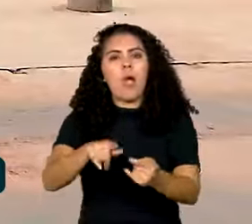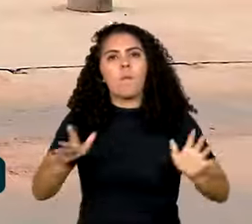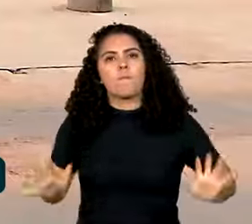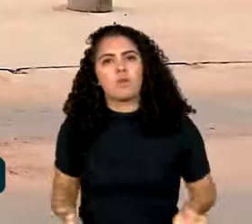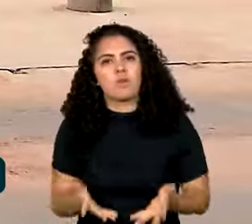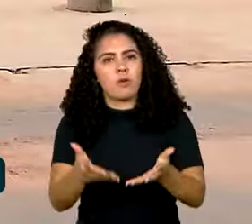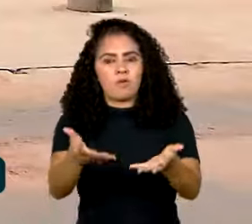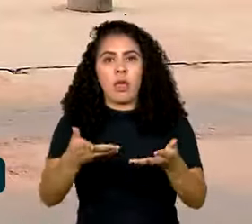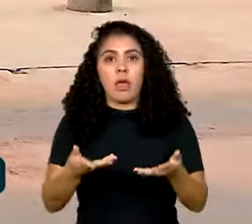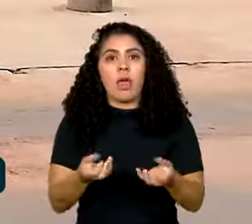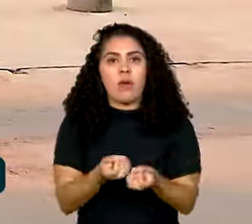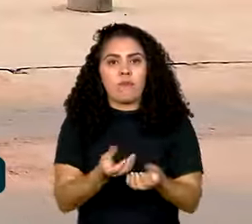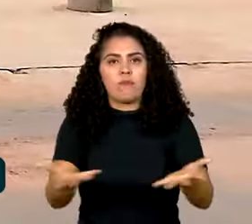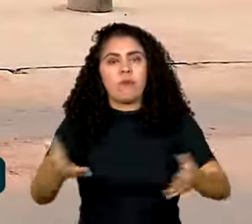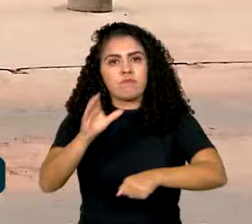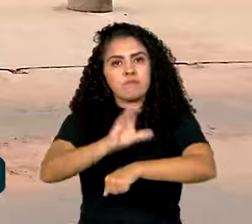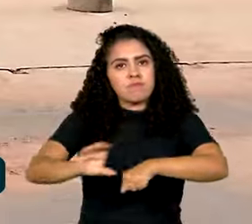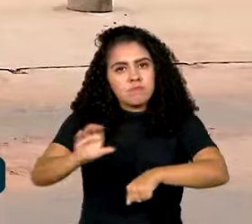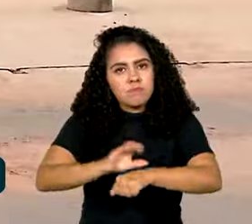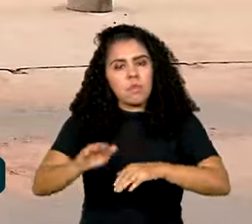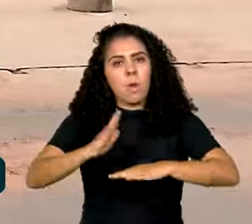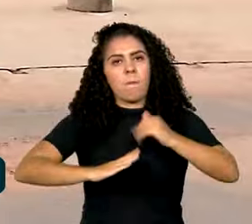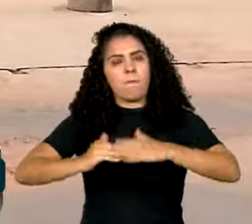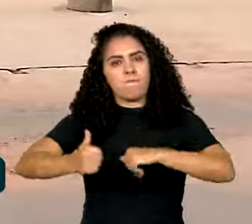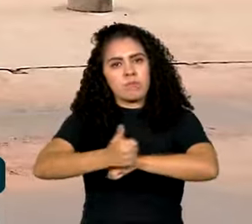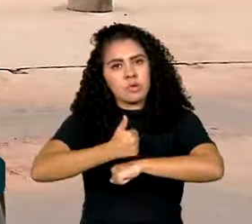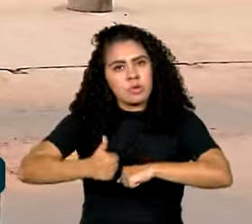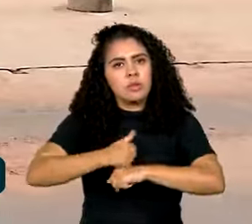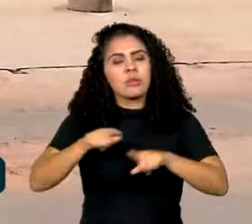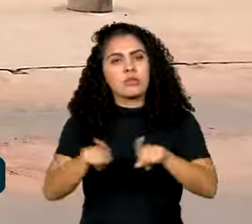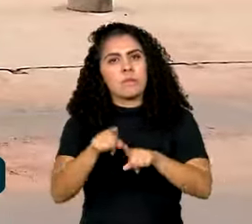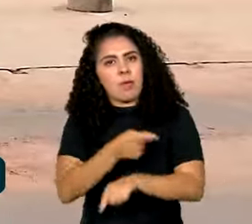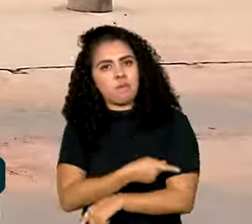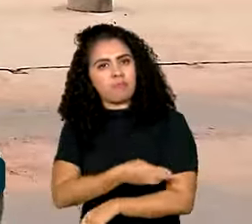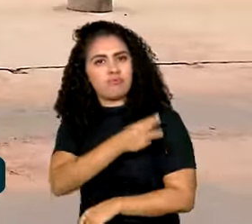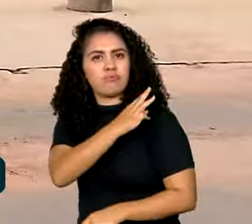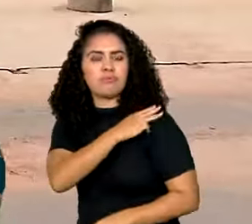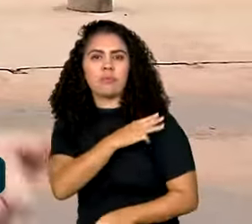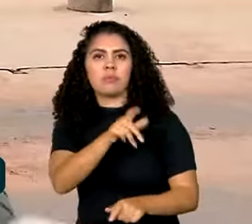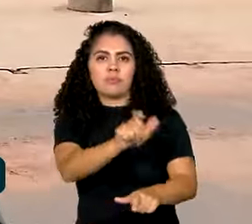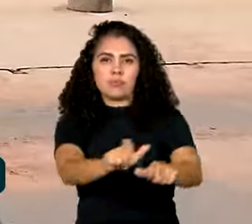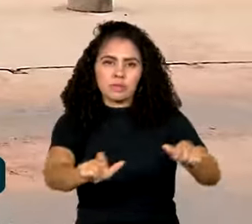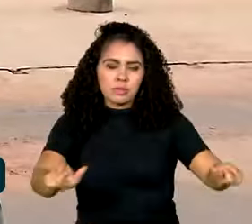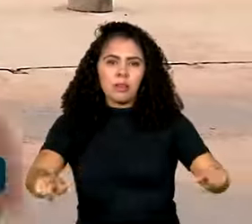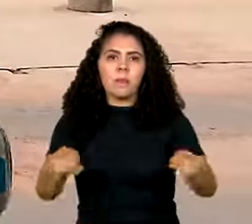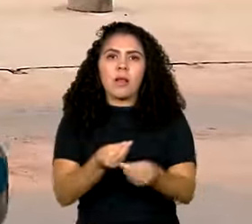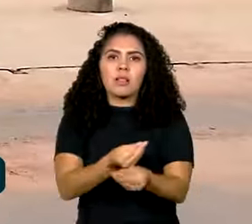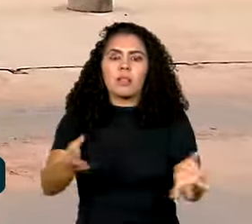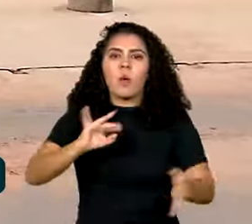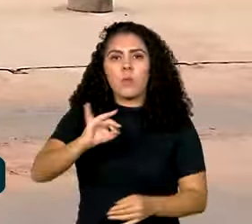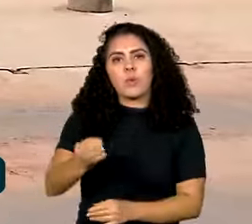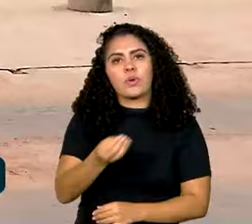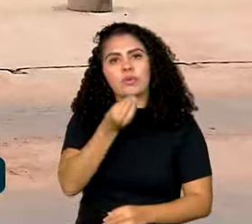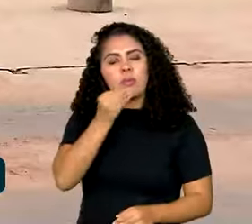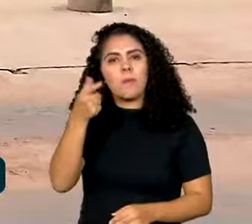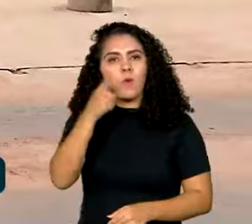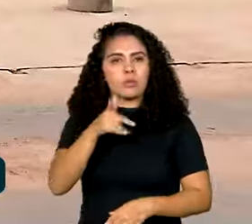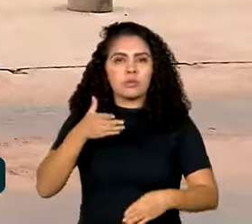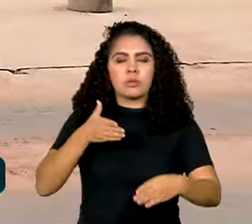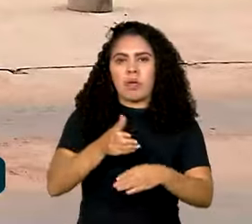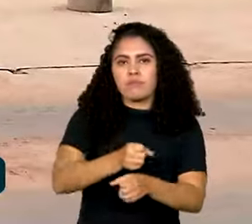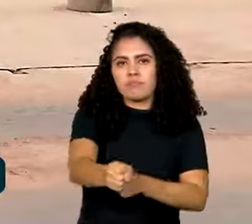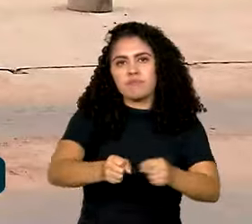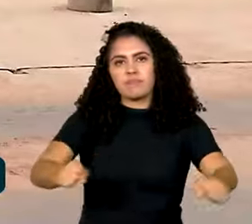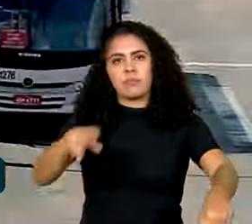qualificação profissional e elevar a escolaridade dessas pessoas, para ampliar as chances delas entrarem para o